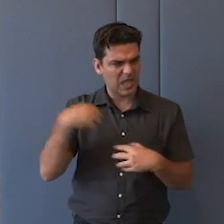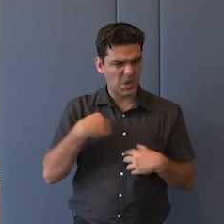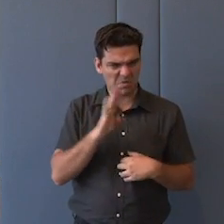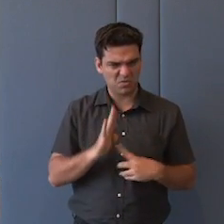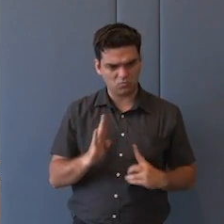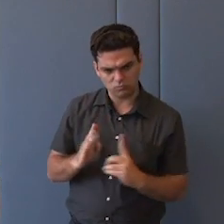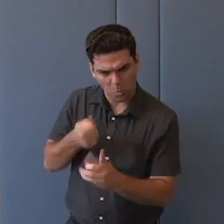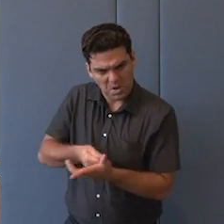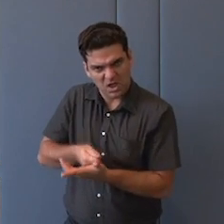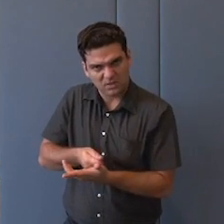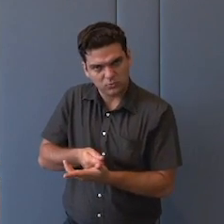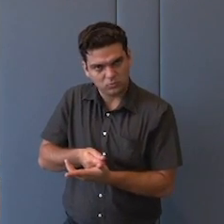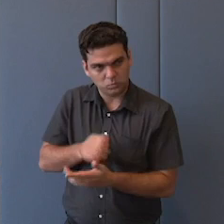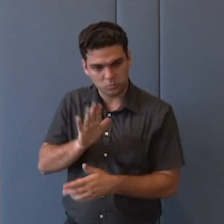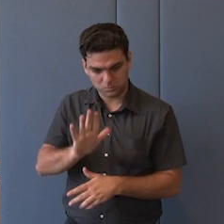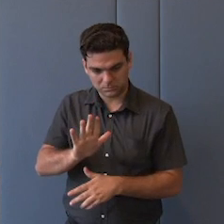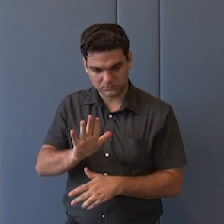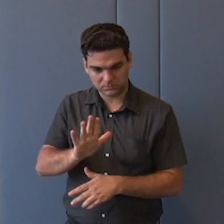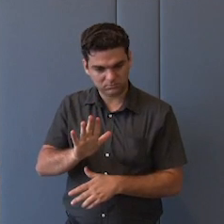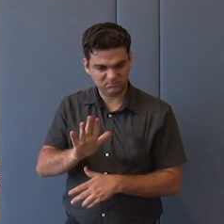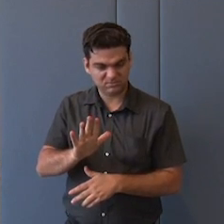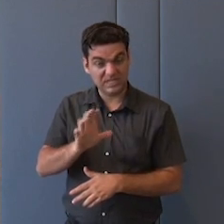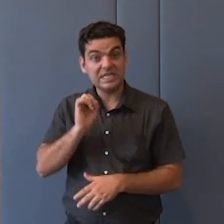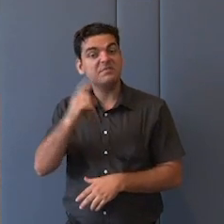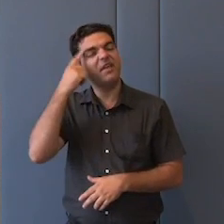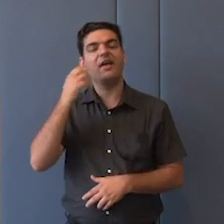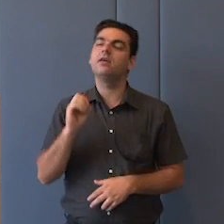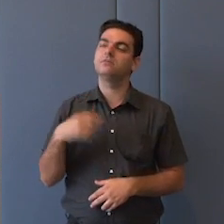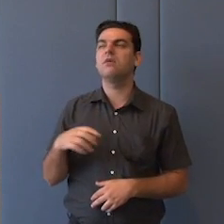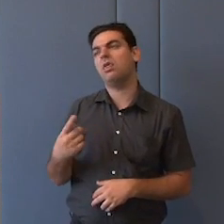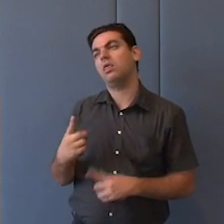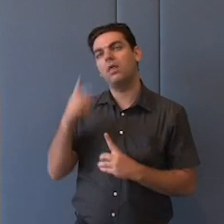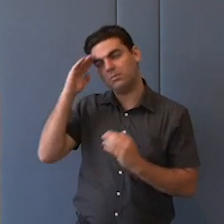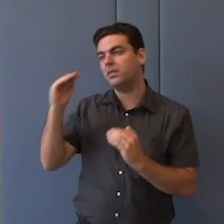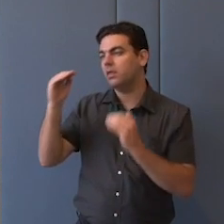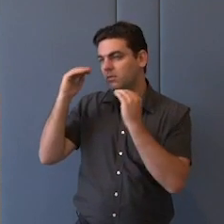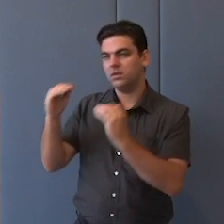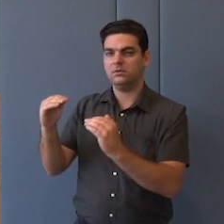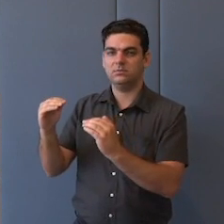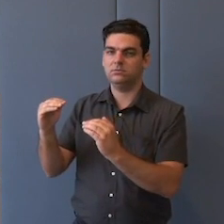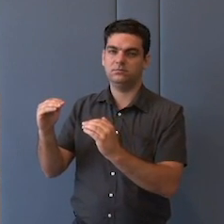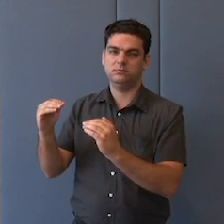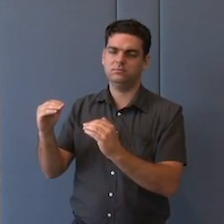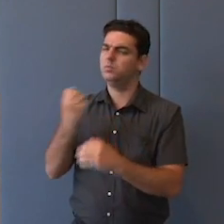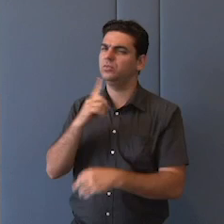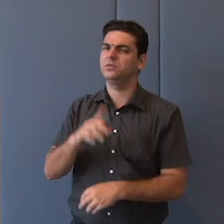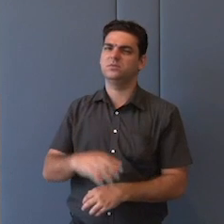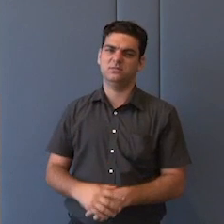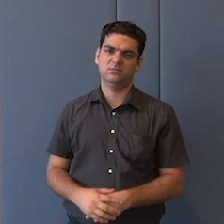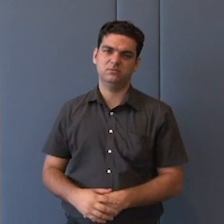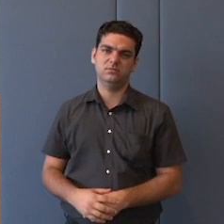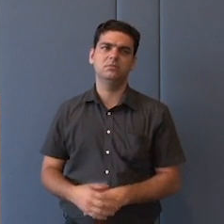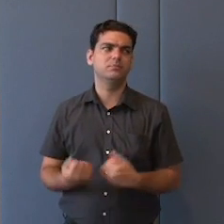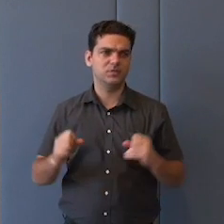é um reflexo de passividade, é um reflexo de não querer pensar, de não querer